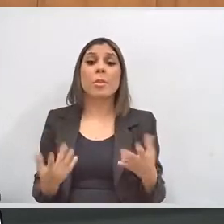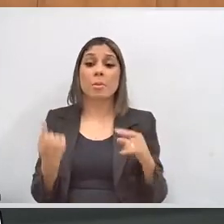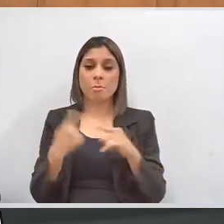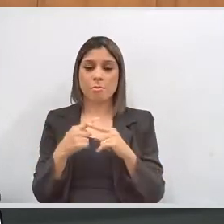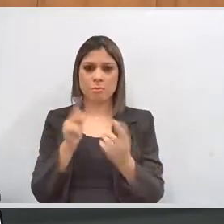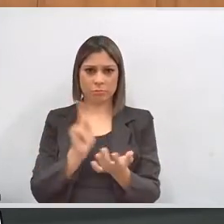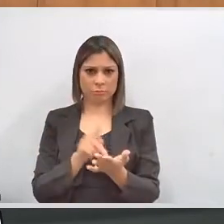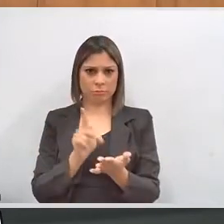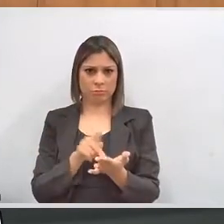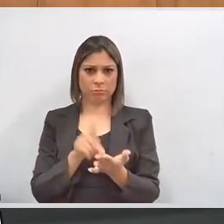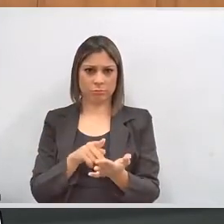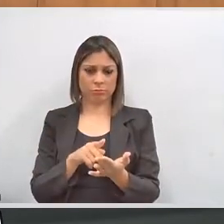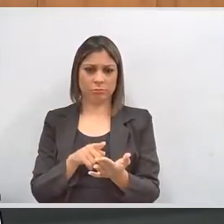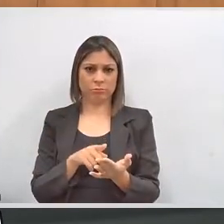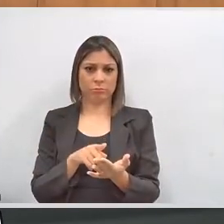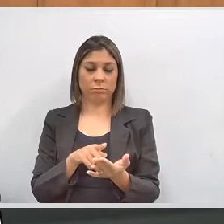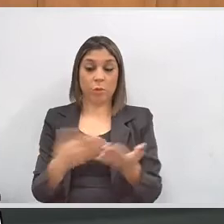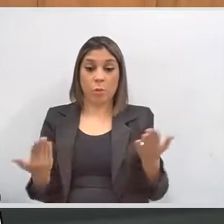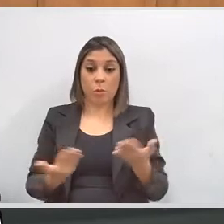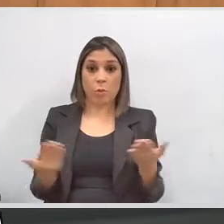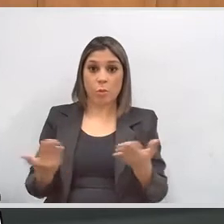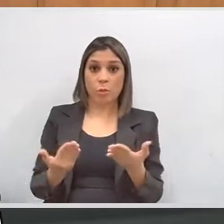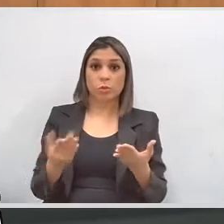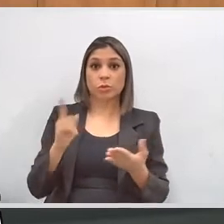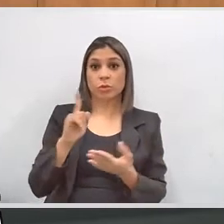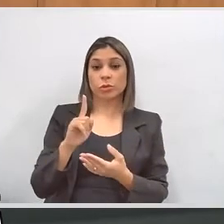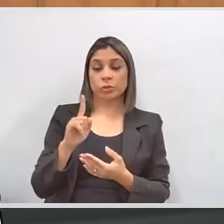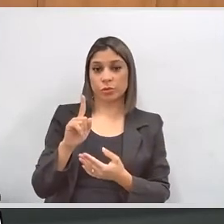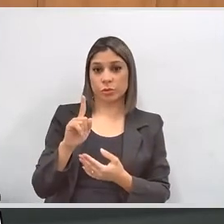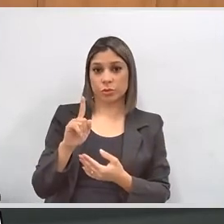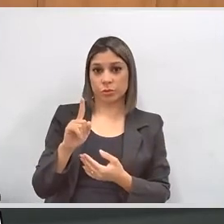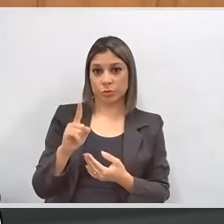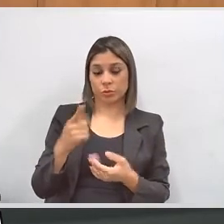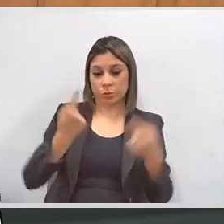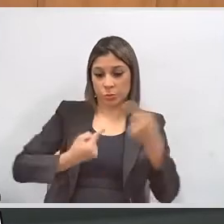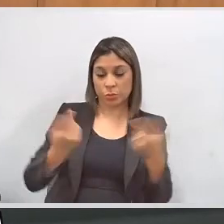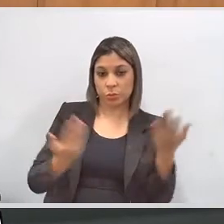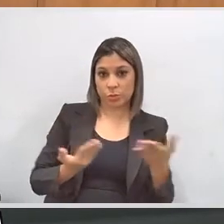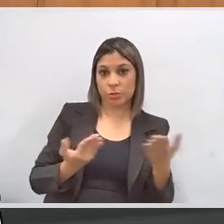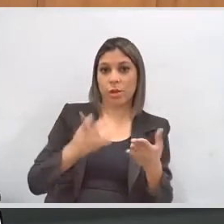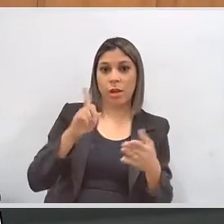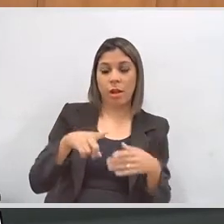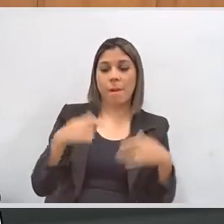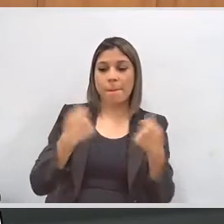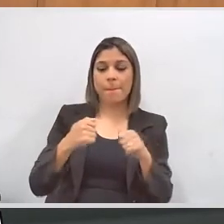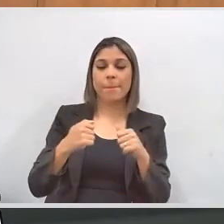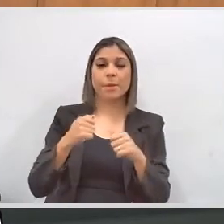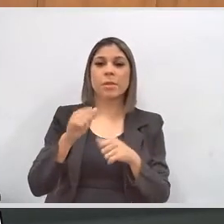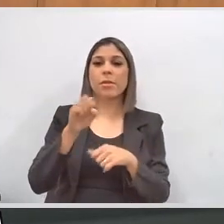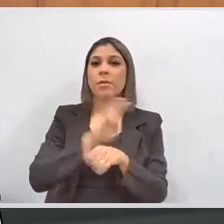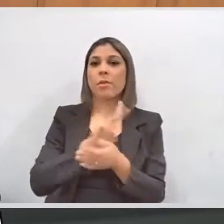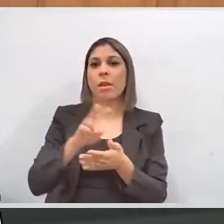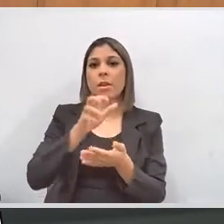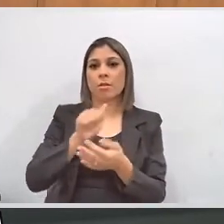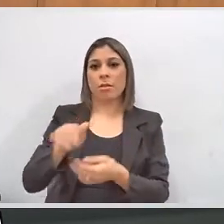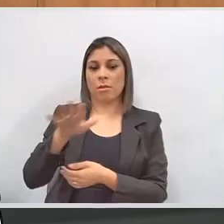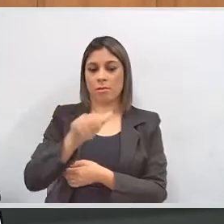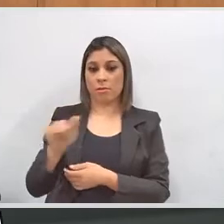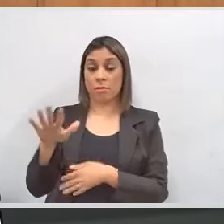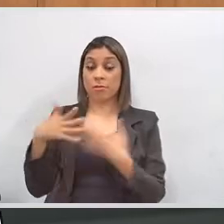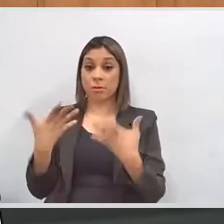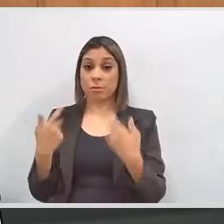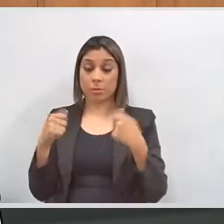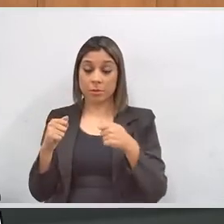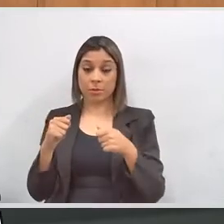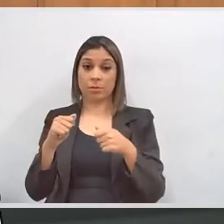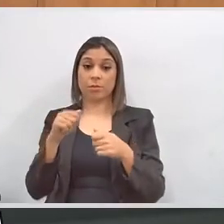Por quê? Porque realmente o assunto envolve várias competências, diferentes competências. Então, é necessário que